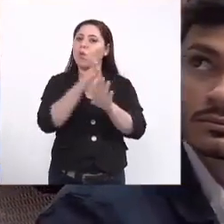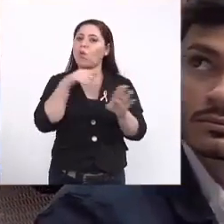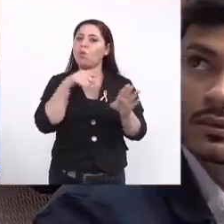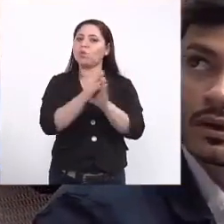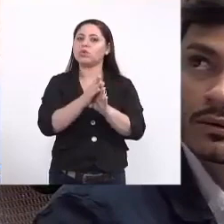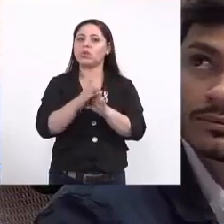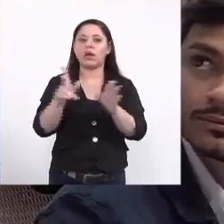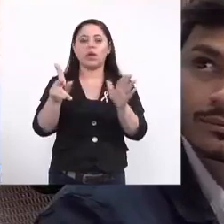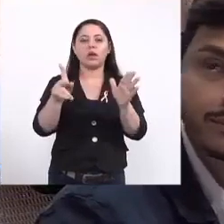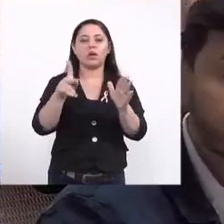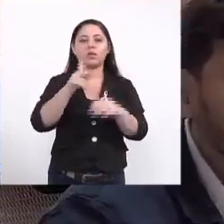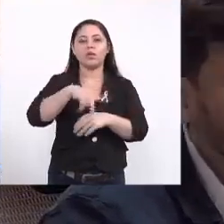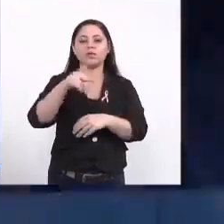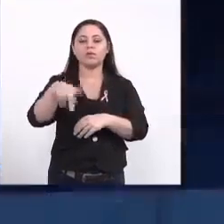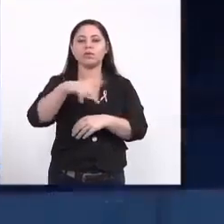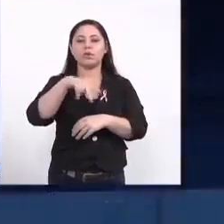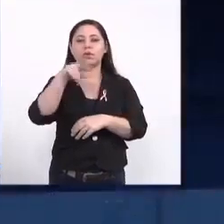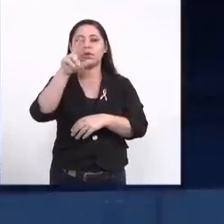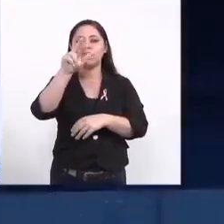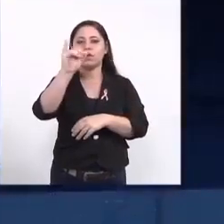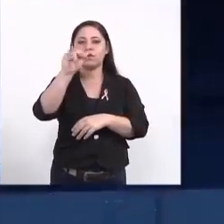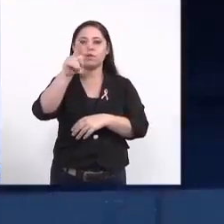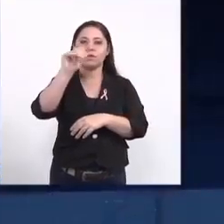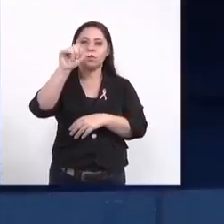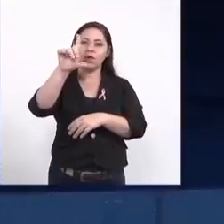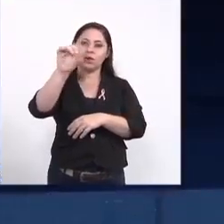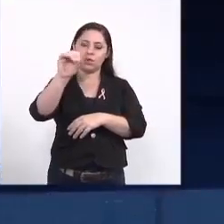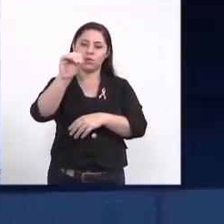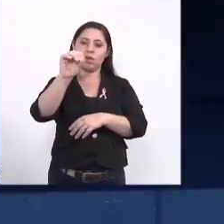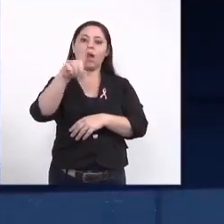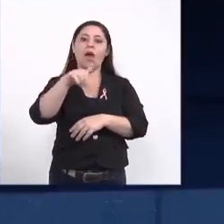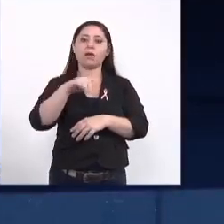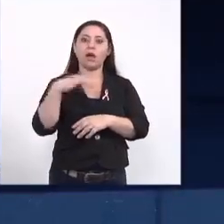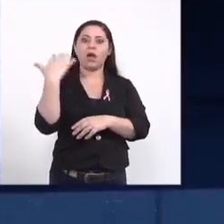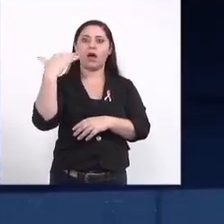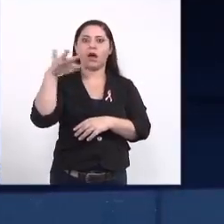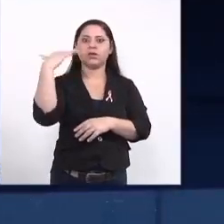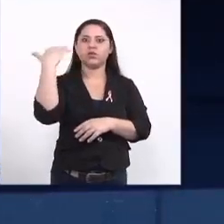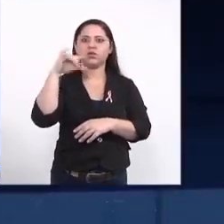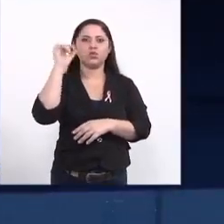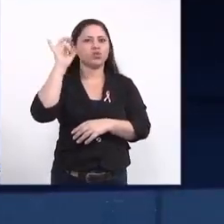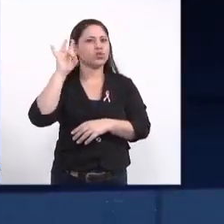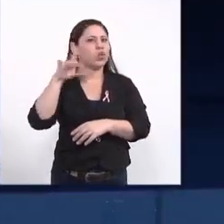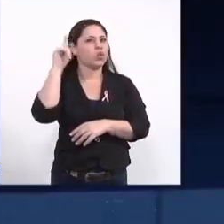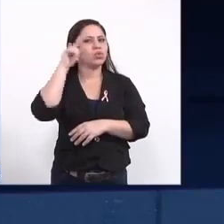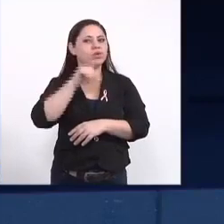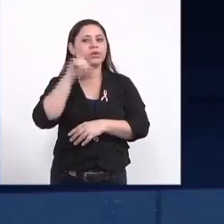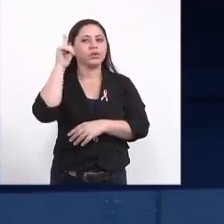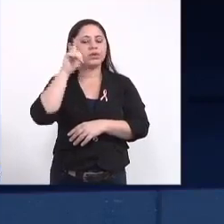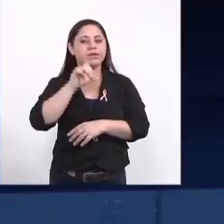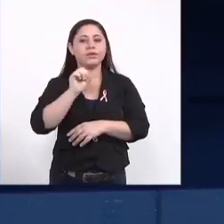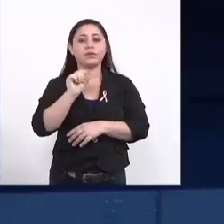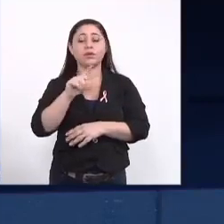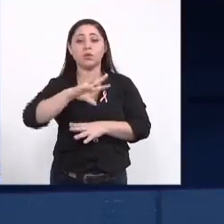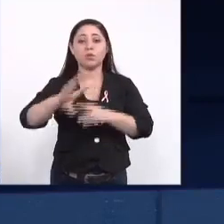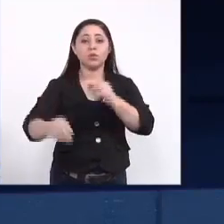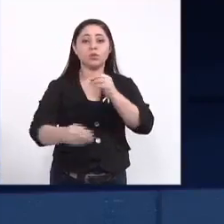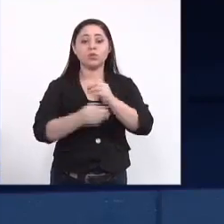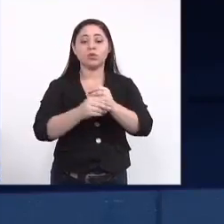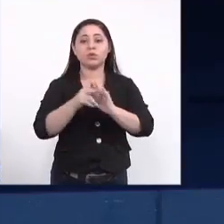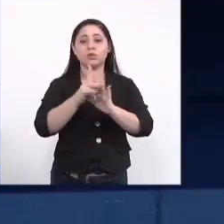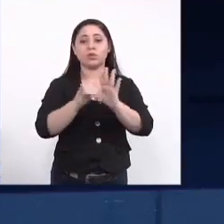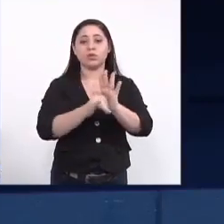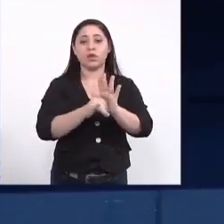do professor Rivaldo Venâncio da Cunha e isso é caro e a gente só conseguiu fazer isso e incluir isso no projeto